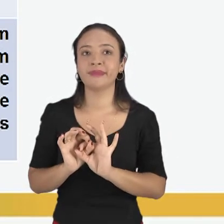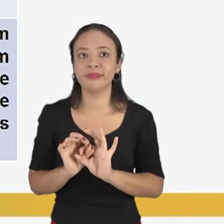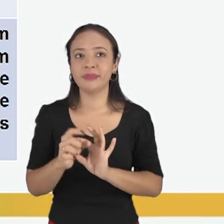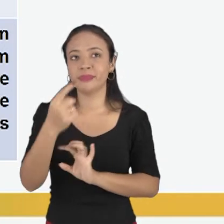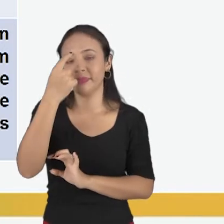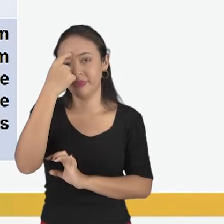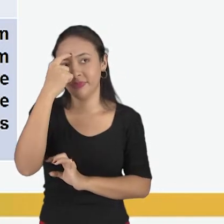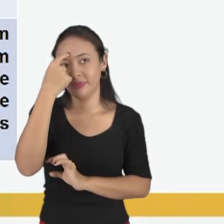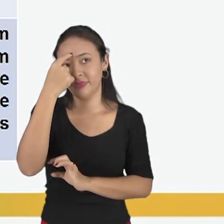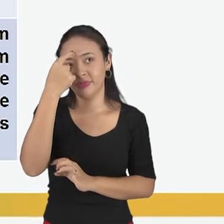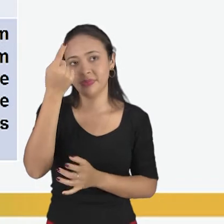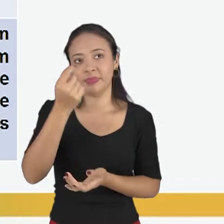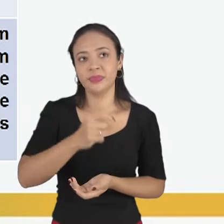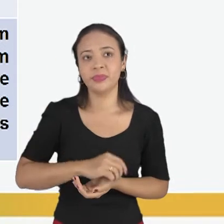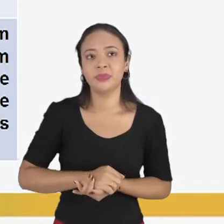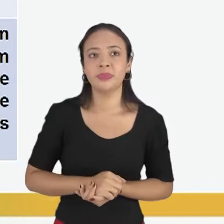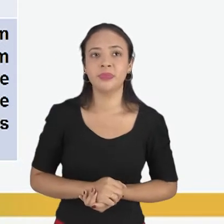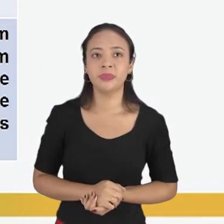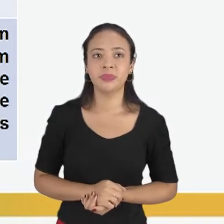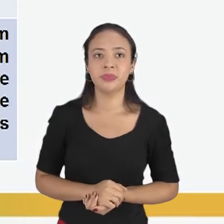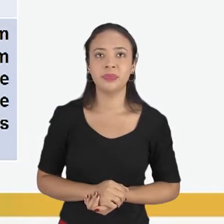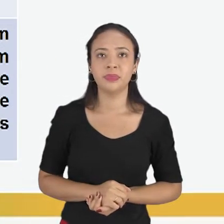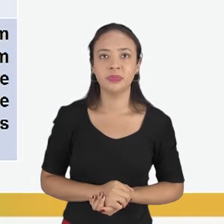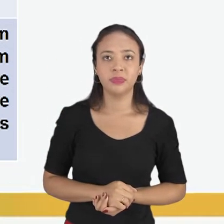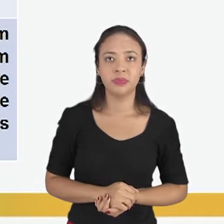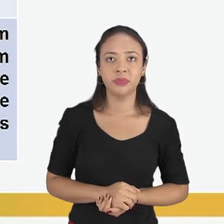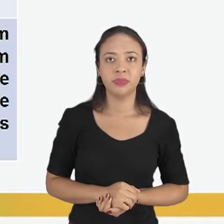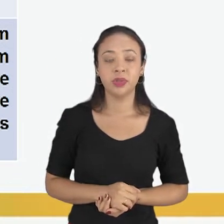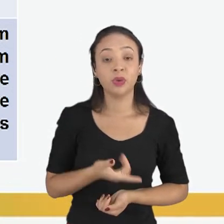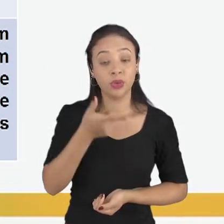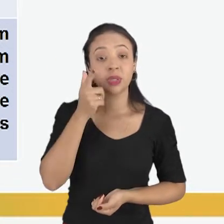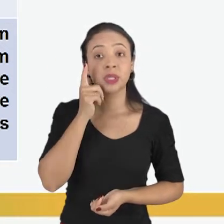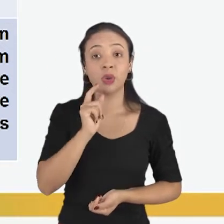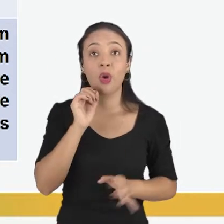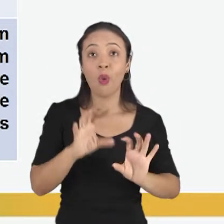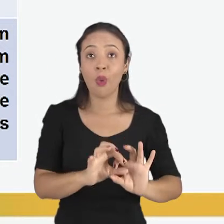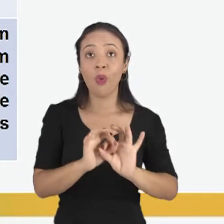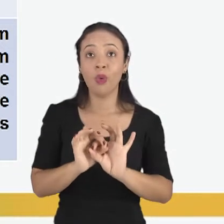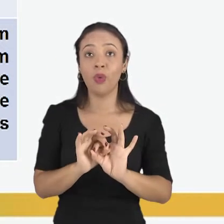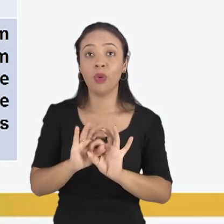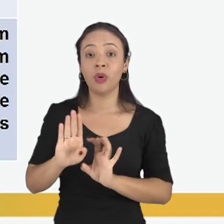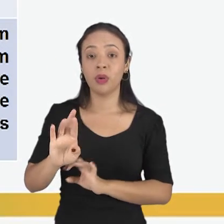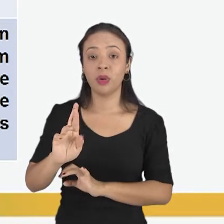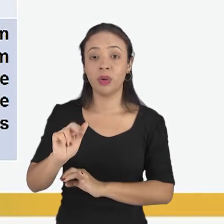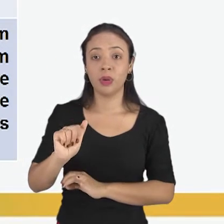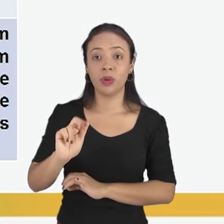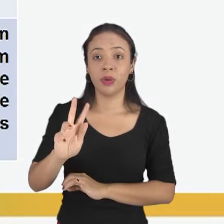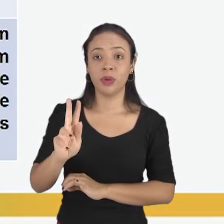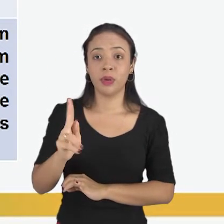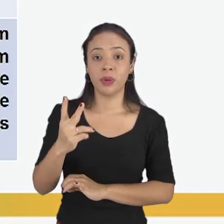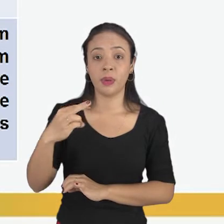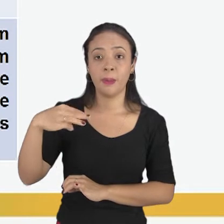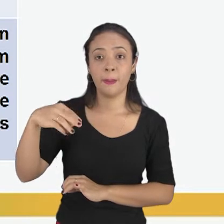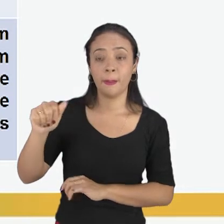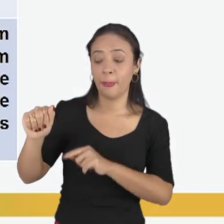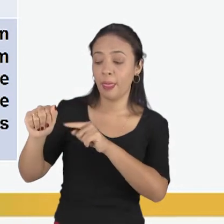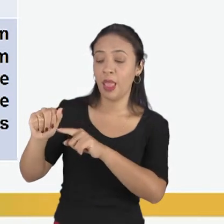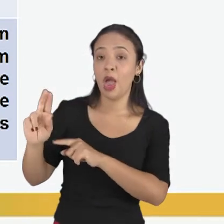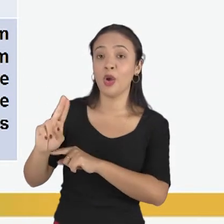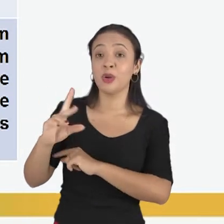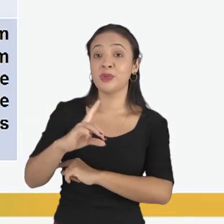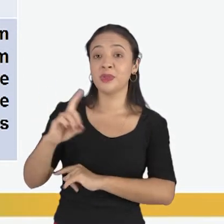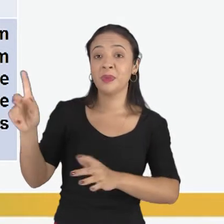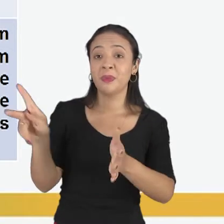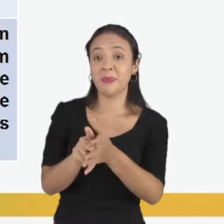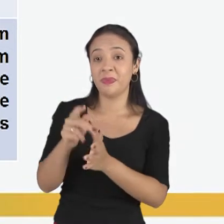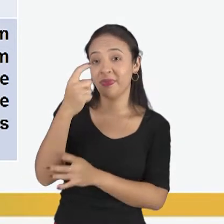está arraigado na origem do hinduísmo. Para se unir a Brahma, não é a cerveja não, viu, É o nome do Deus, hindu,